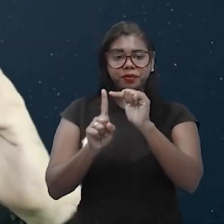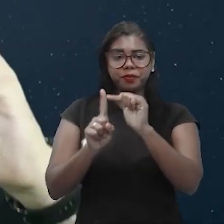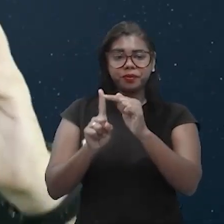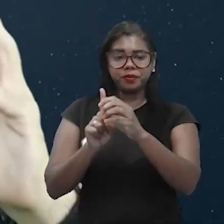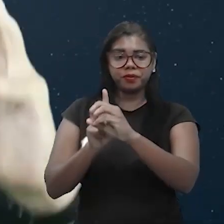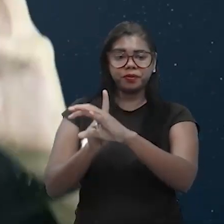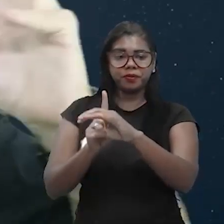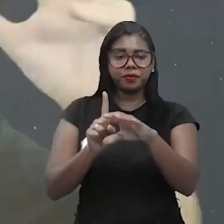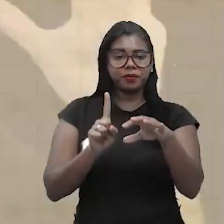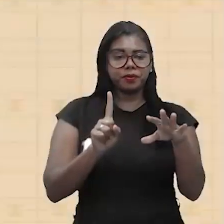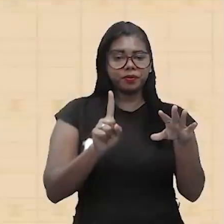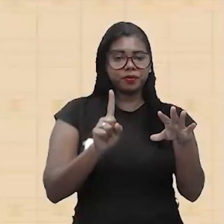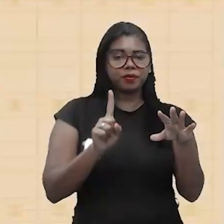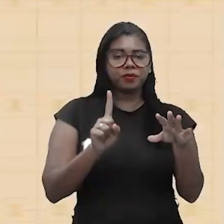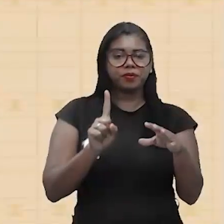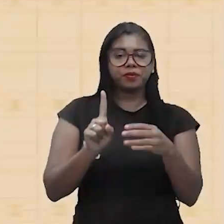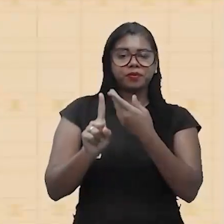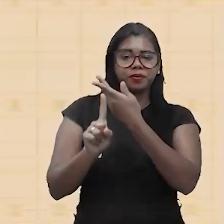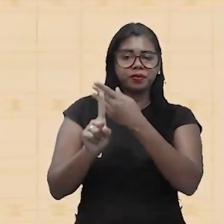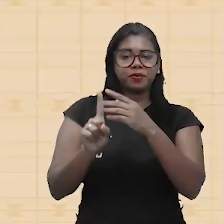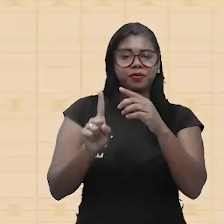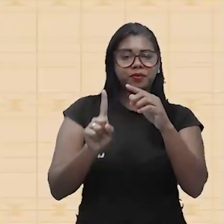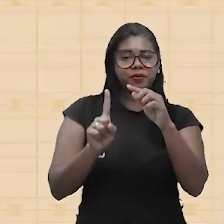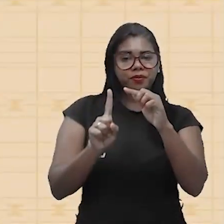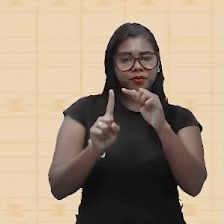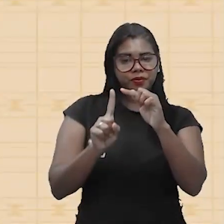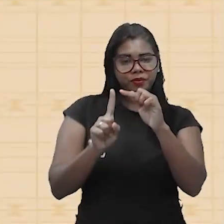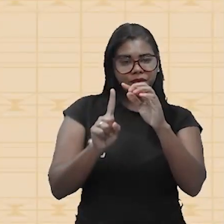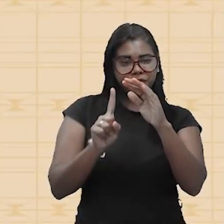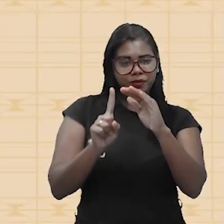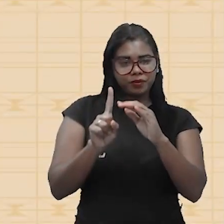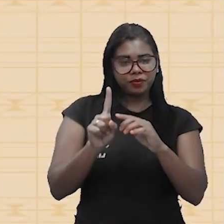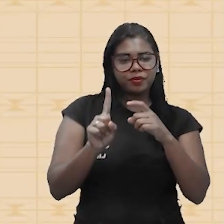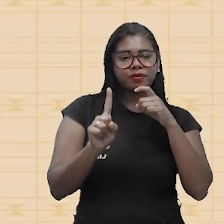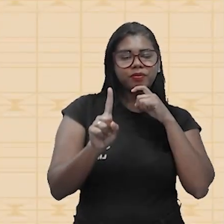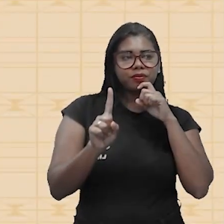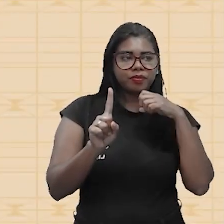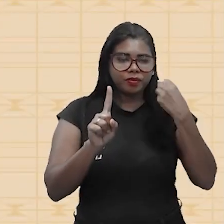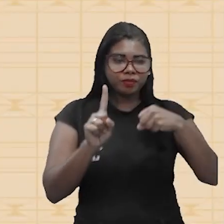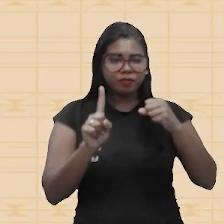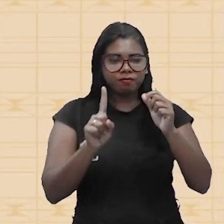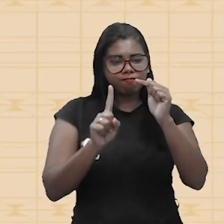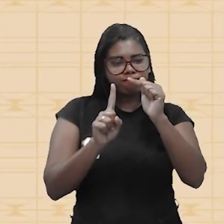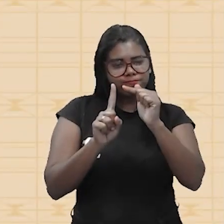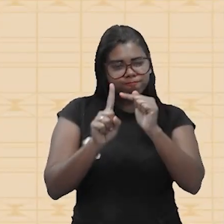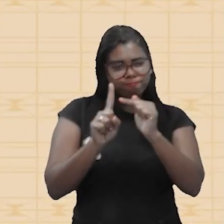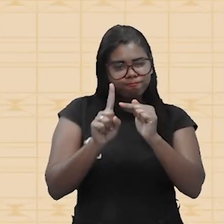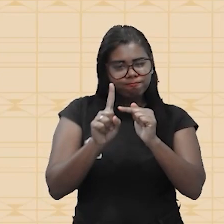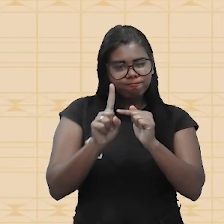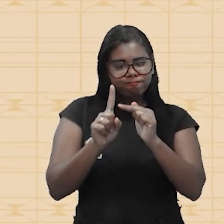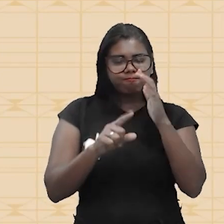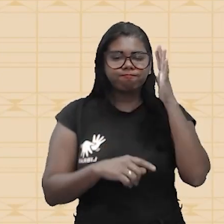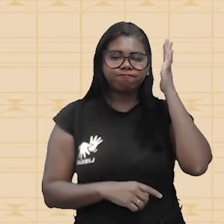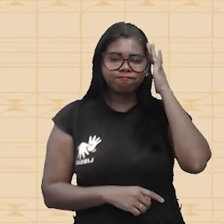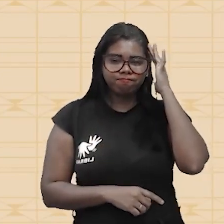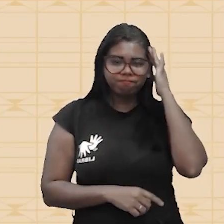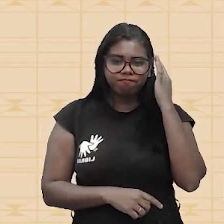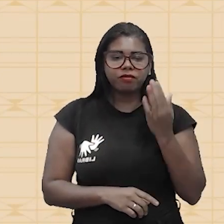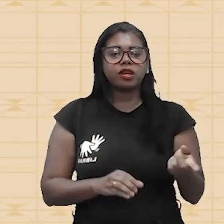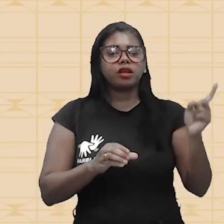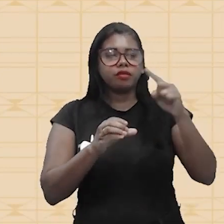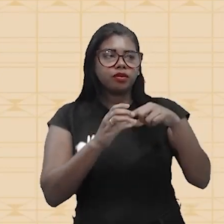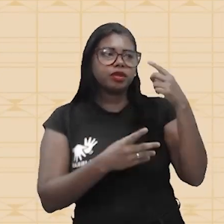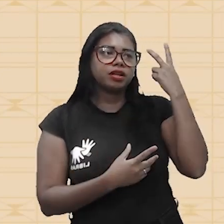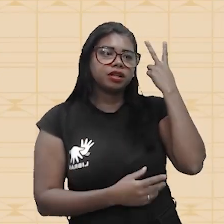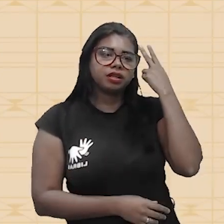esse êmbolo, ele precisava ser resfriado para que a temperatura diminuísse e esse êmbolo voltasse ao normal.